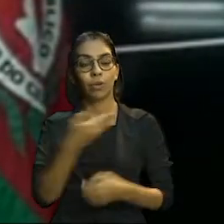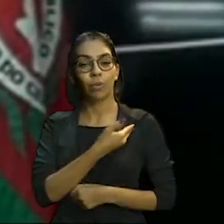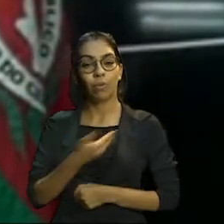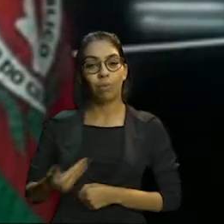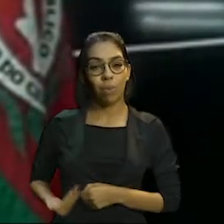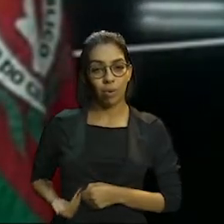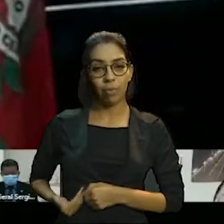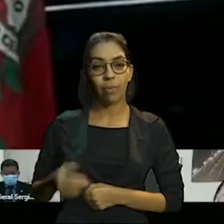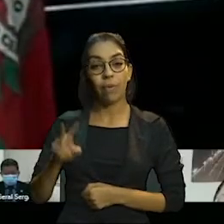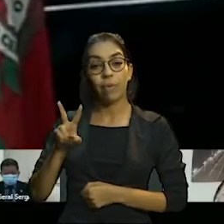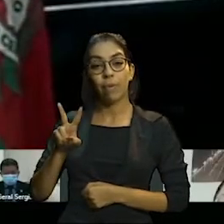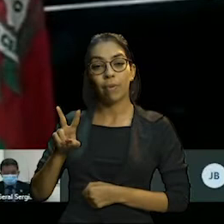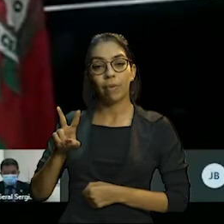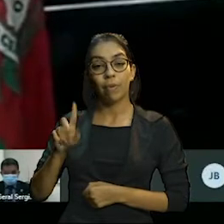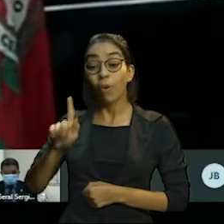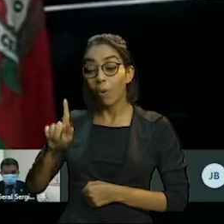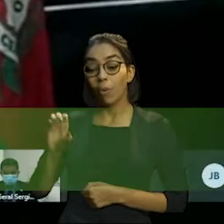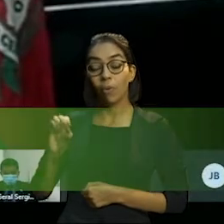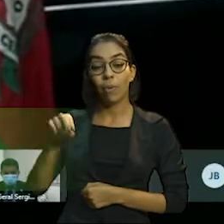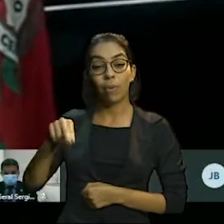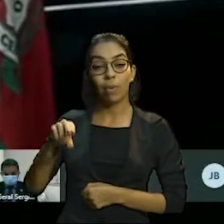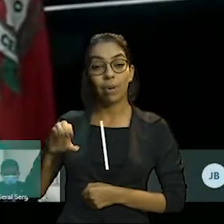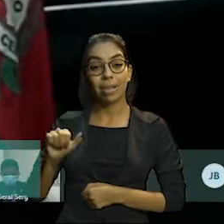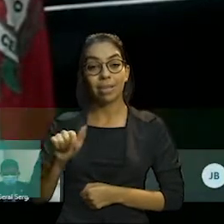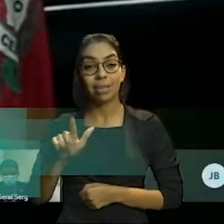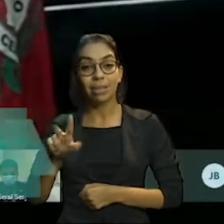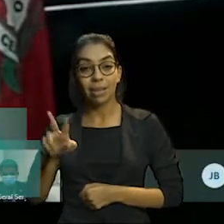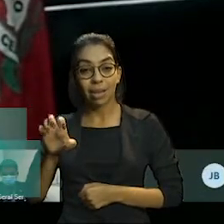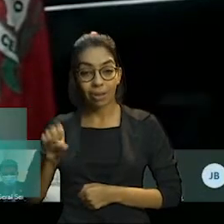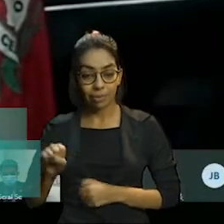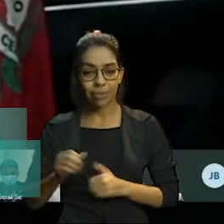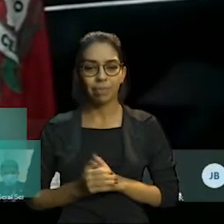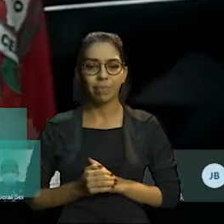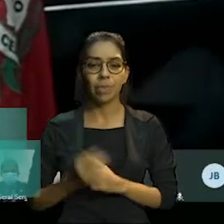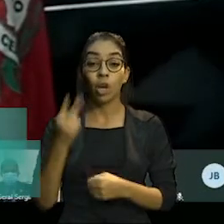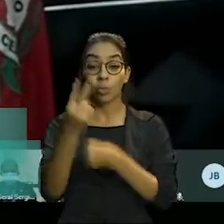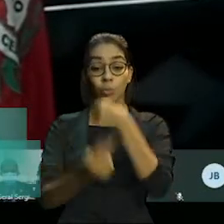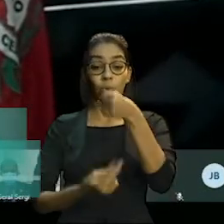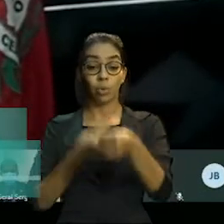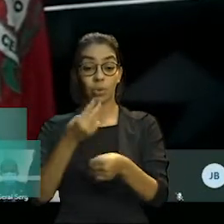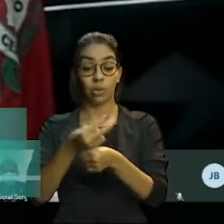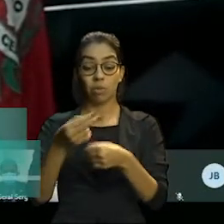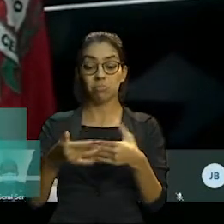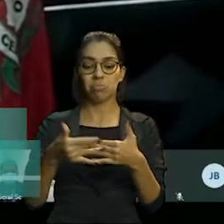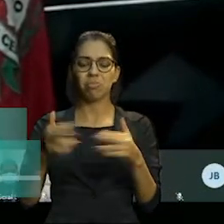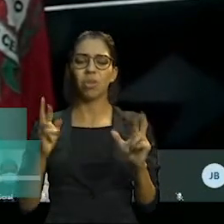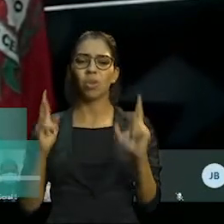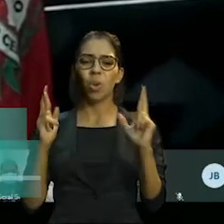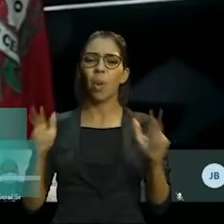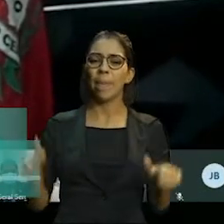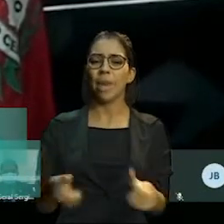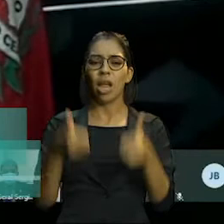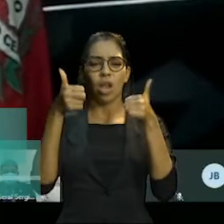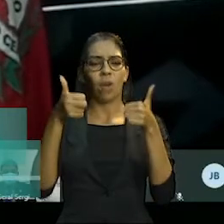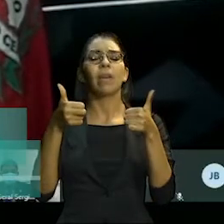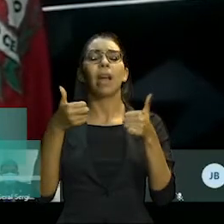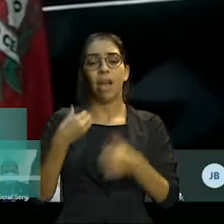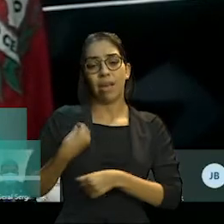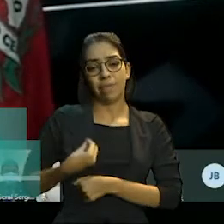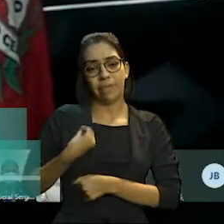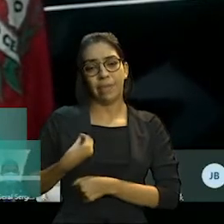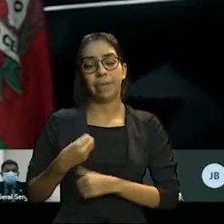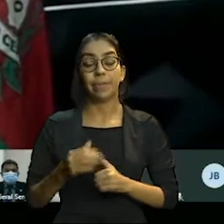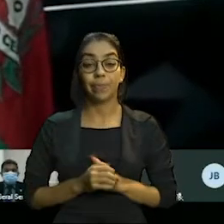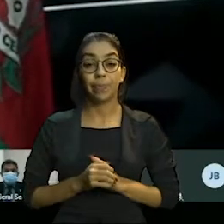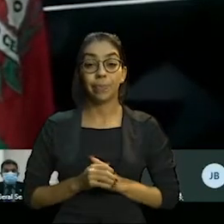Herbert Gonçalves. Eis que o próximo bienio nos traz esperanças de dias melhores. Por isso, a